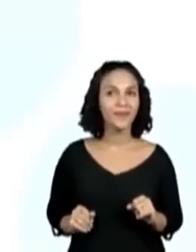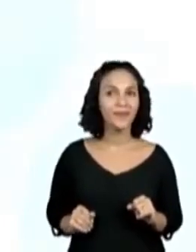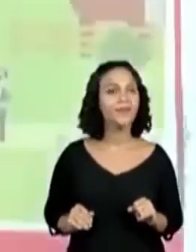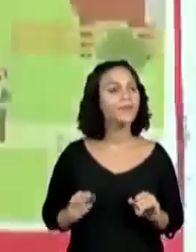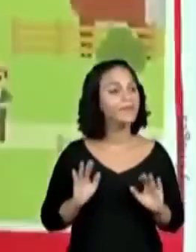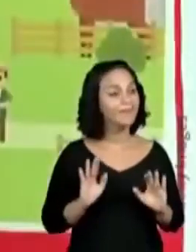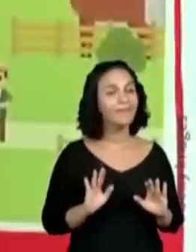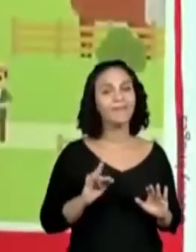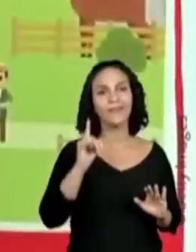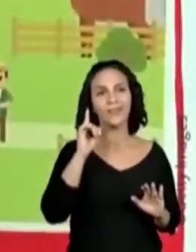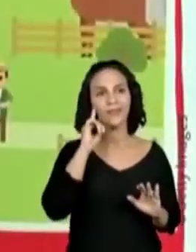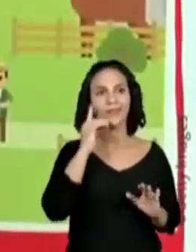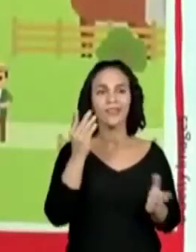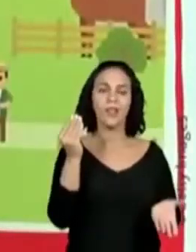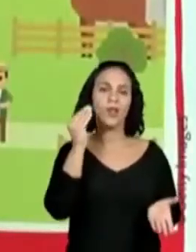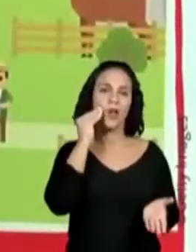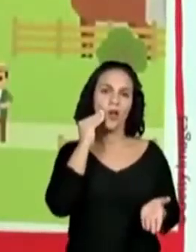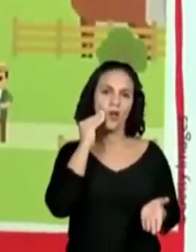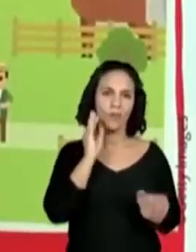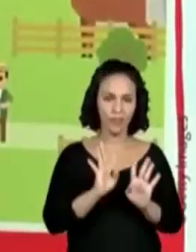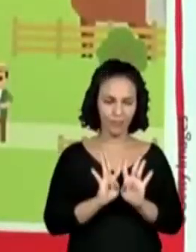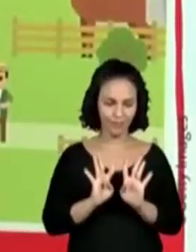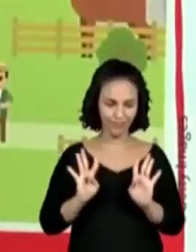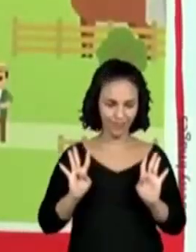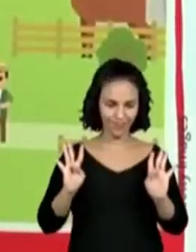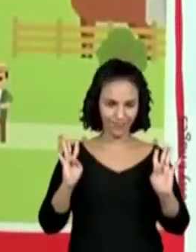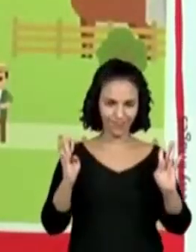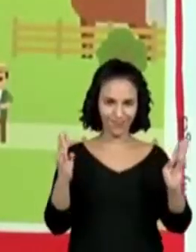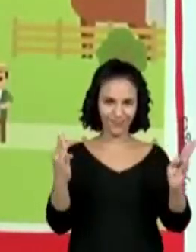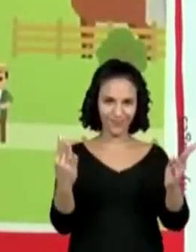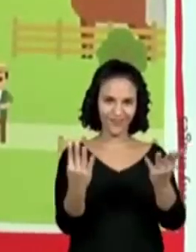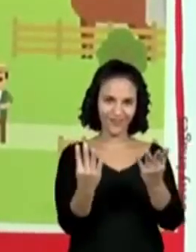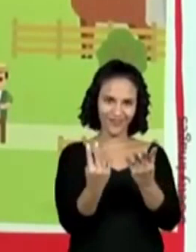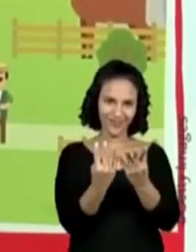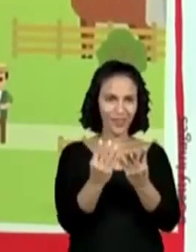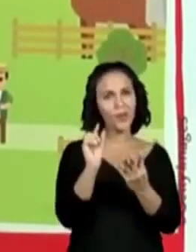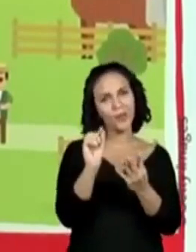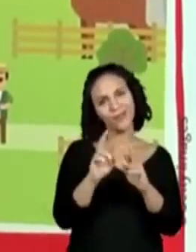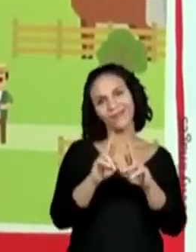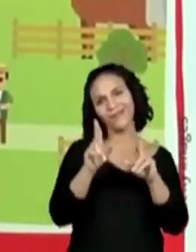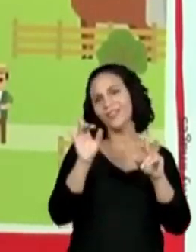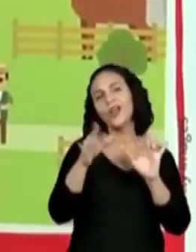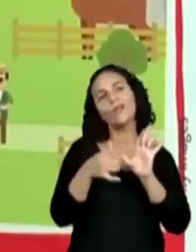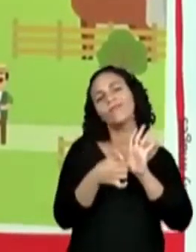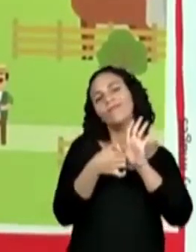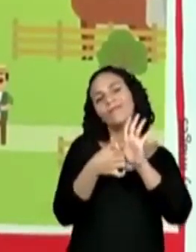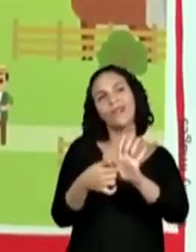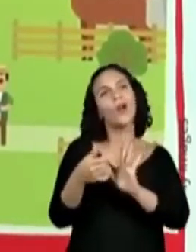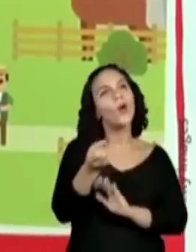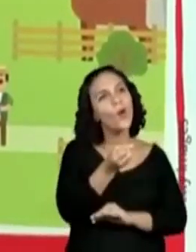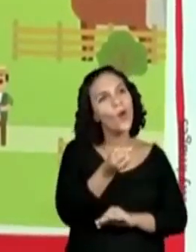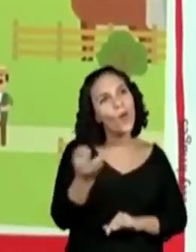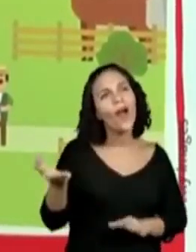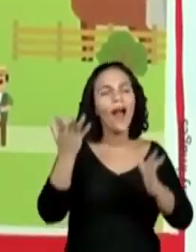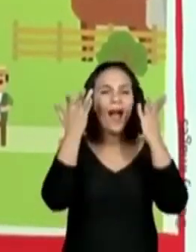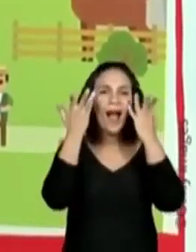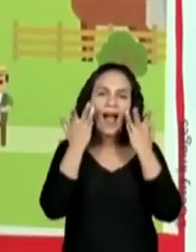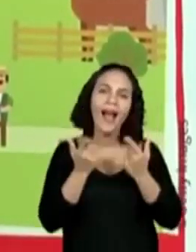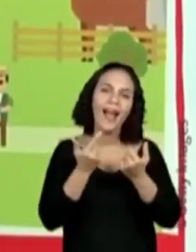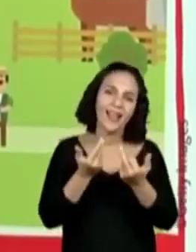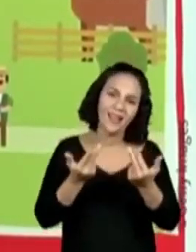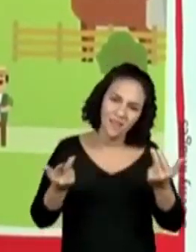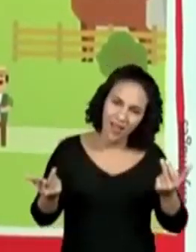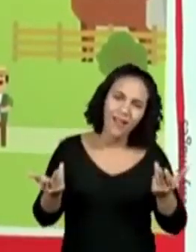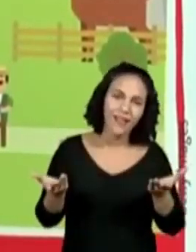Lógico que os cercados não são tão pequenininhos. A gente tem um formato diferente, mas é para representar a quantidade de animais. E